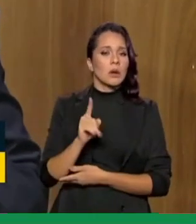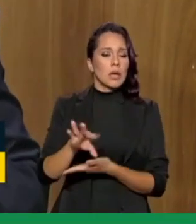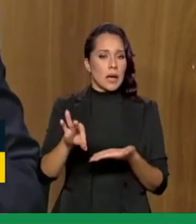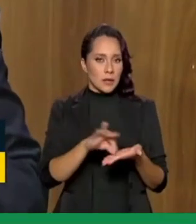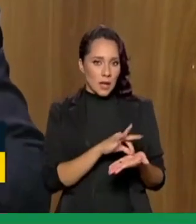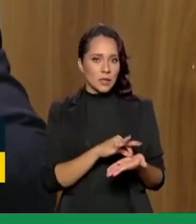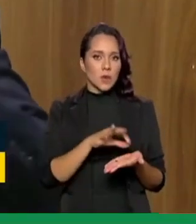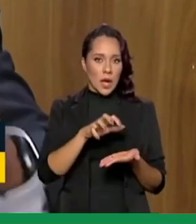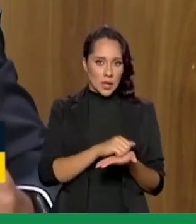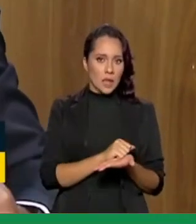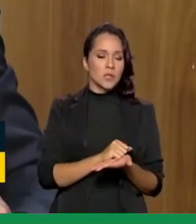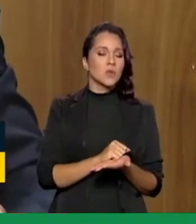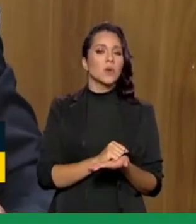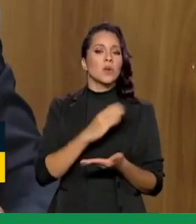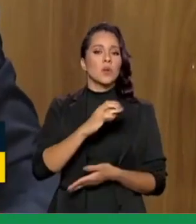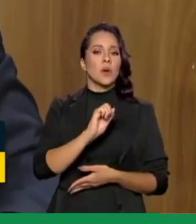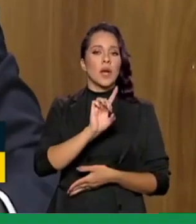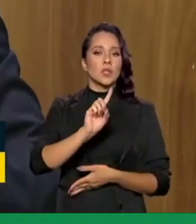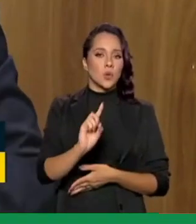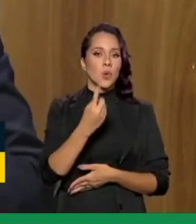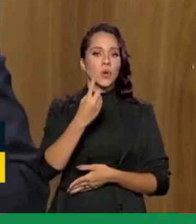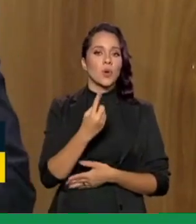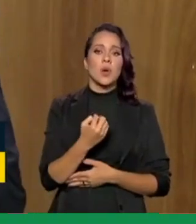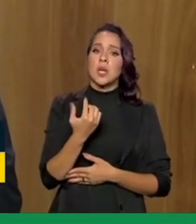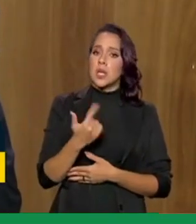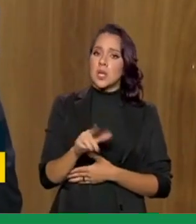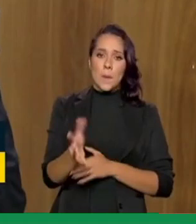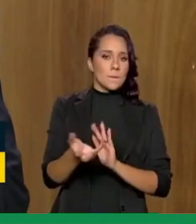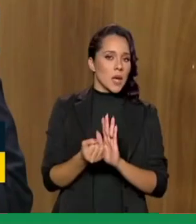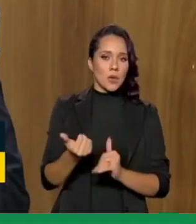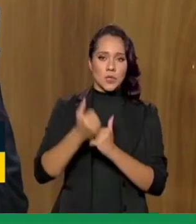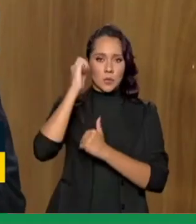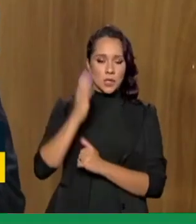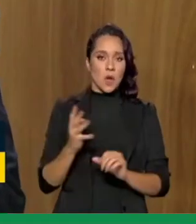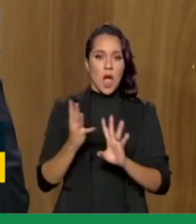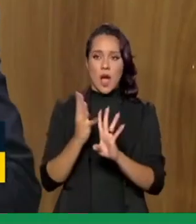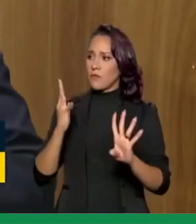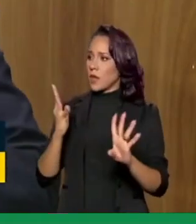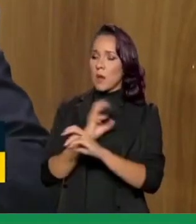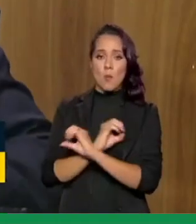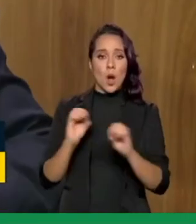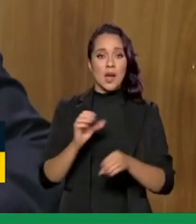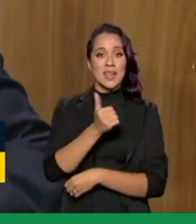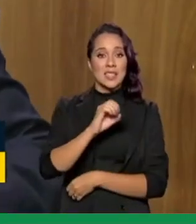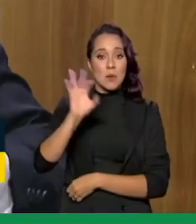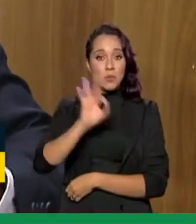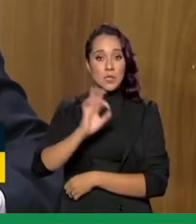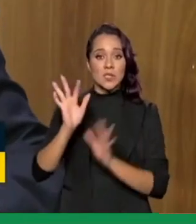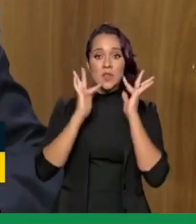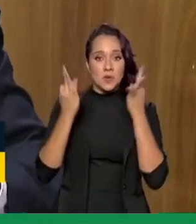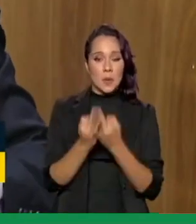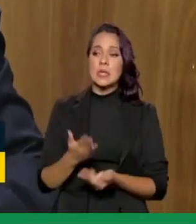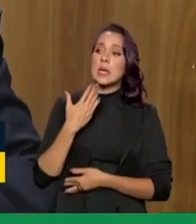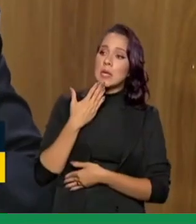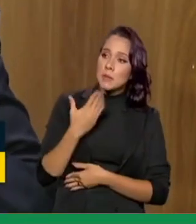cadastrada no nosso Cade Único fora do Auxílio Brasil. Nós zeramos a fila. Então, 100% das famílias